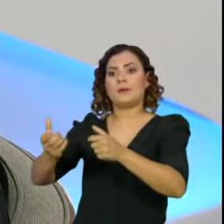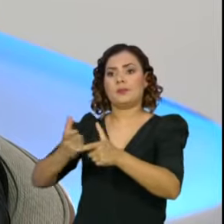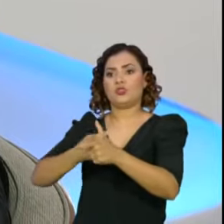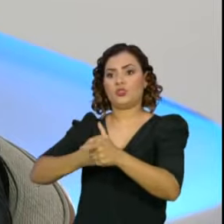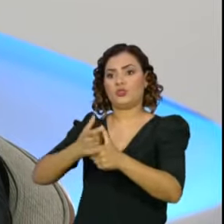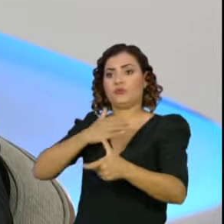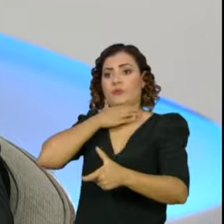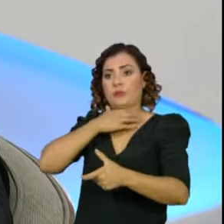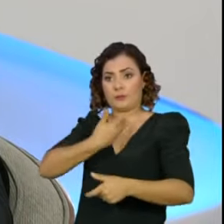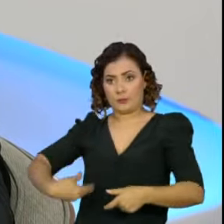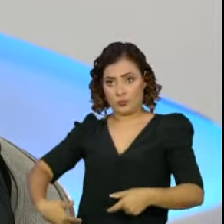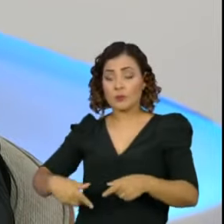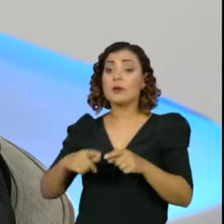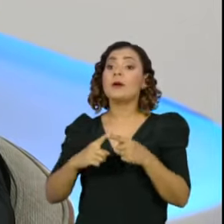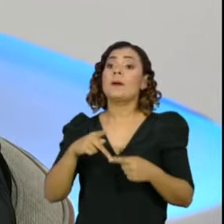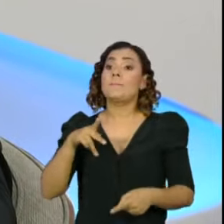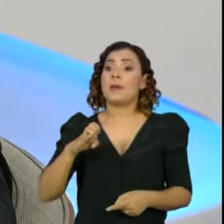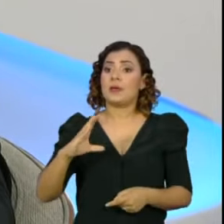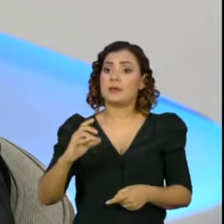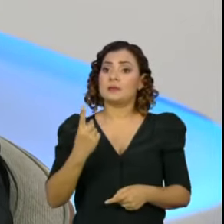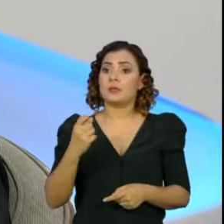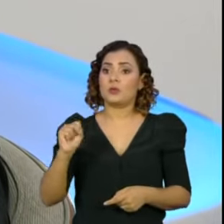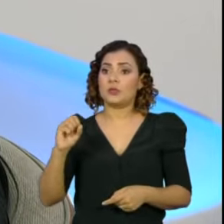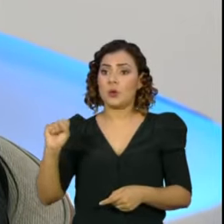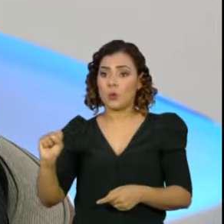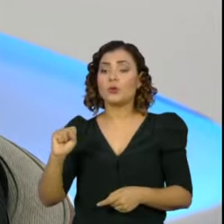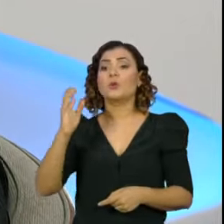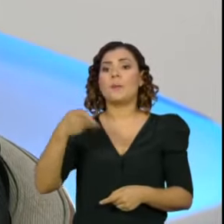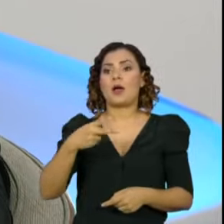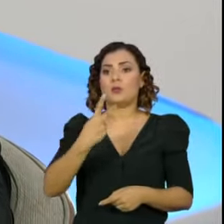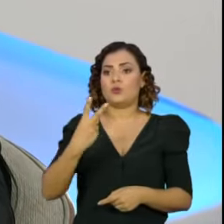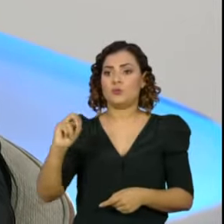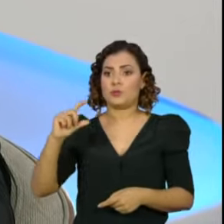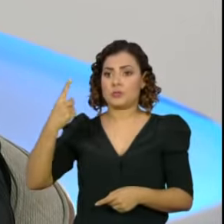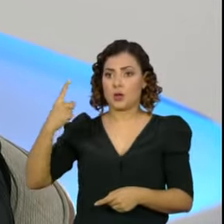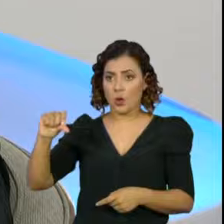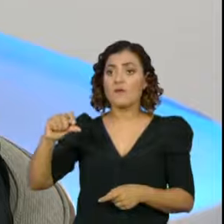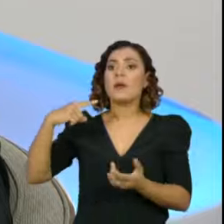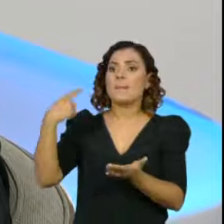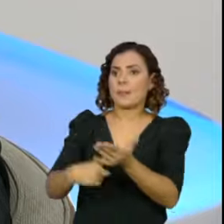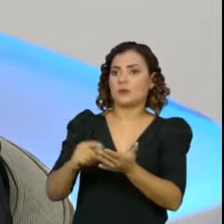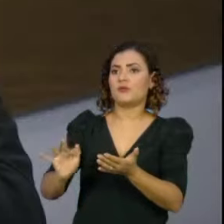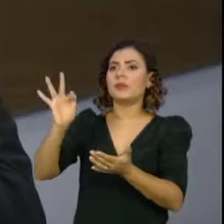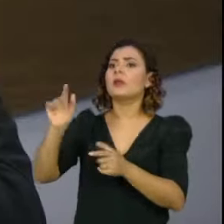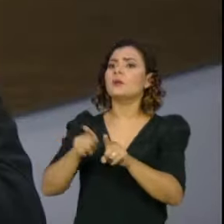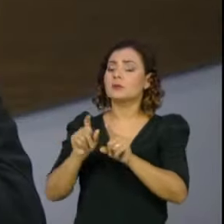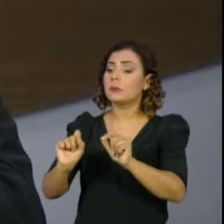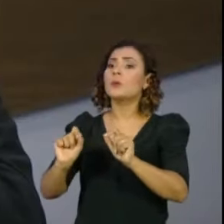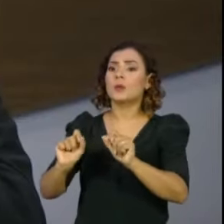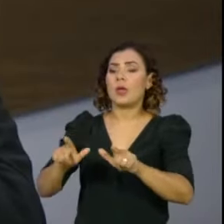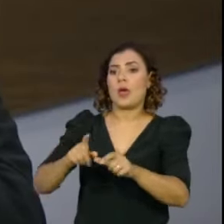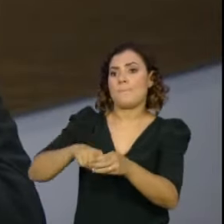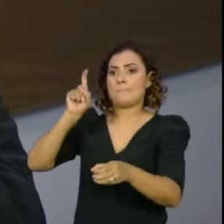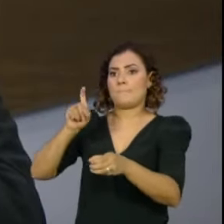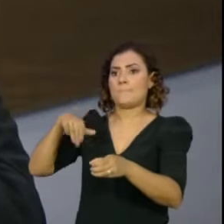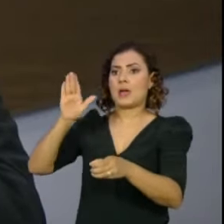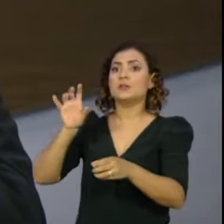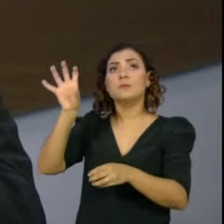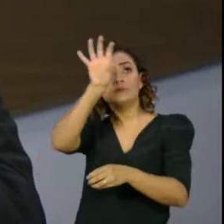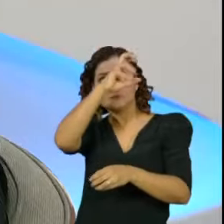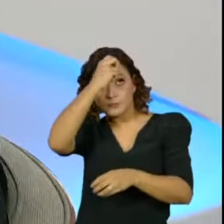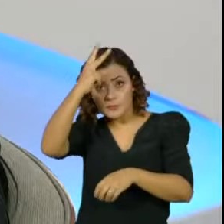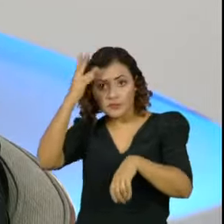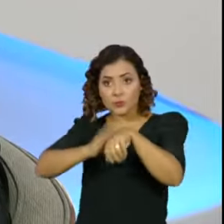pública. E a PEC 188 de 2019, do Pacto Federativo, que estabelece essa maior autonomia de estados e